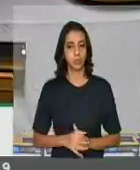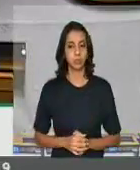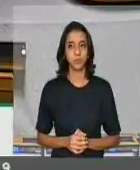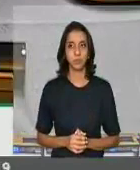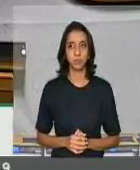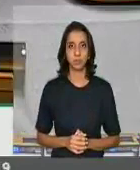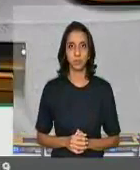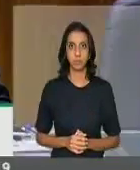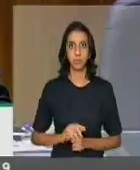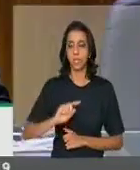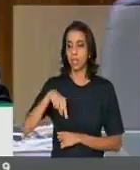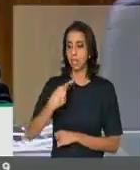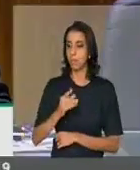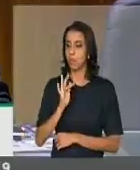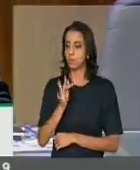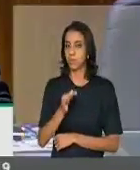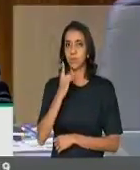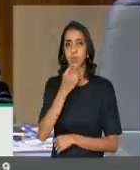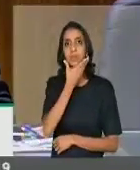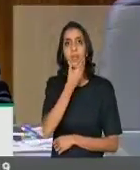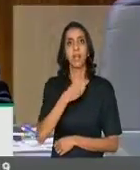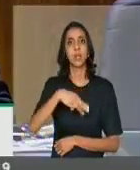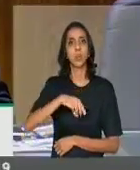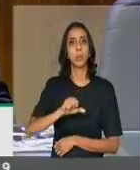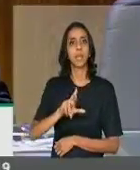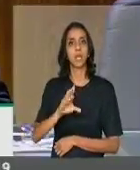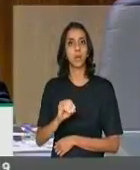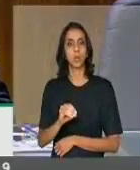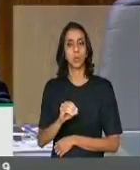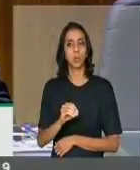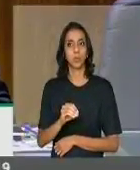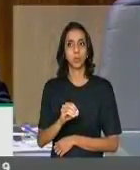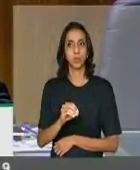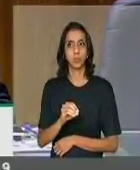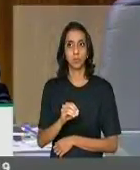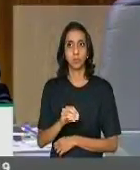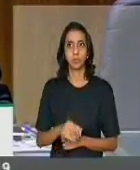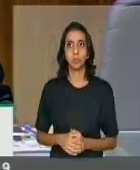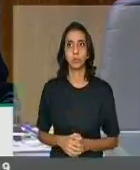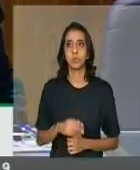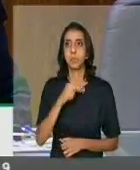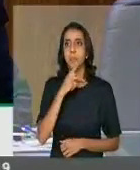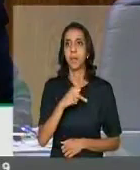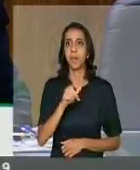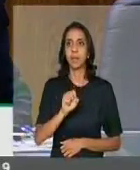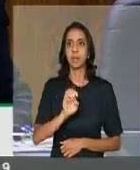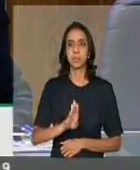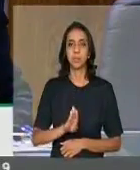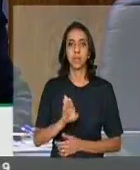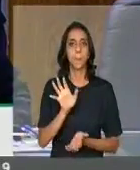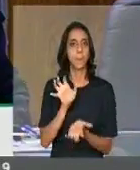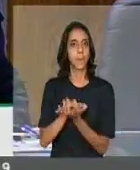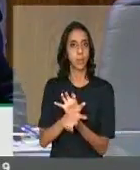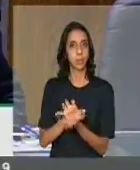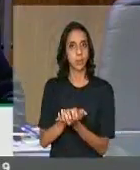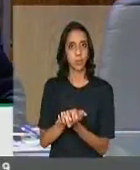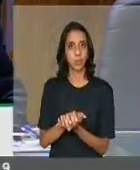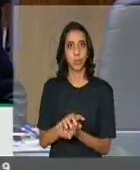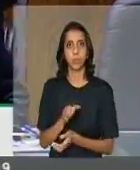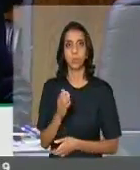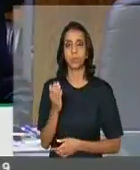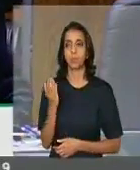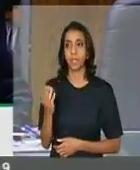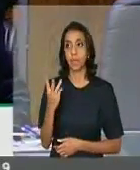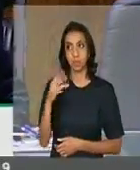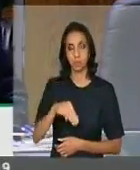está aí, depois, próximo, deputado Miro Teixeira. Severino Ninho, PSB de Pernambuco, com a palavra